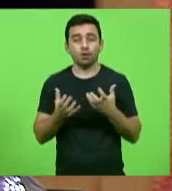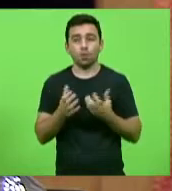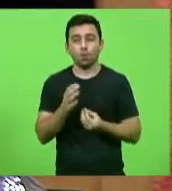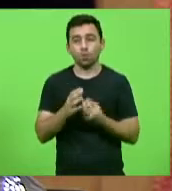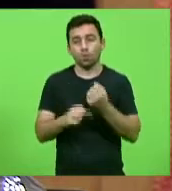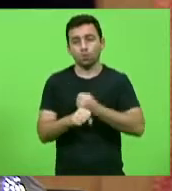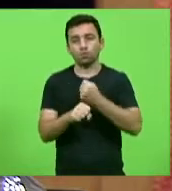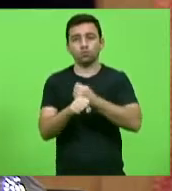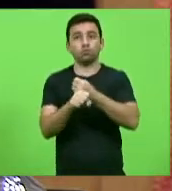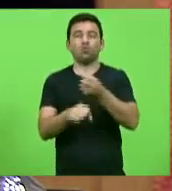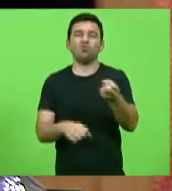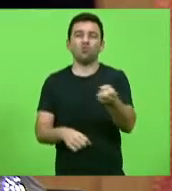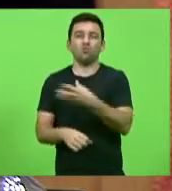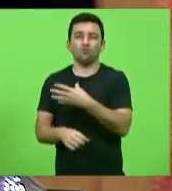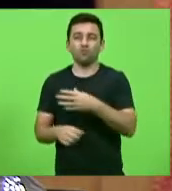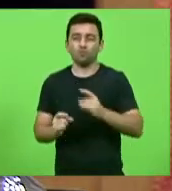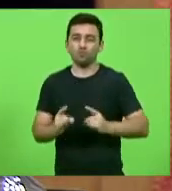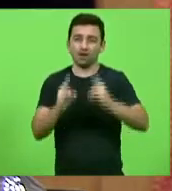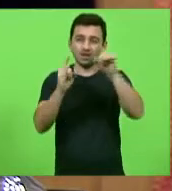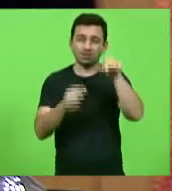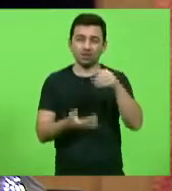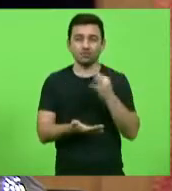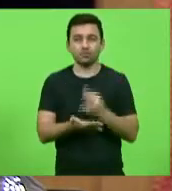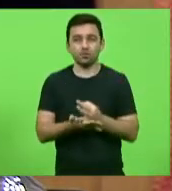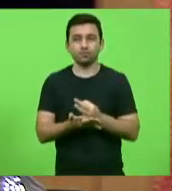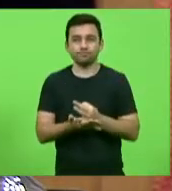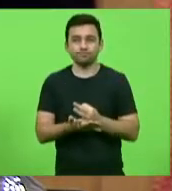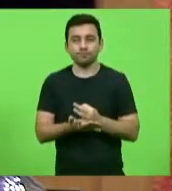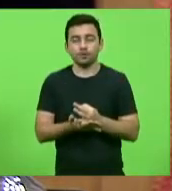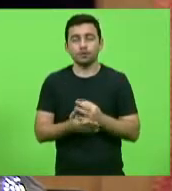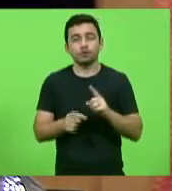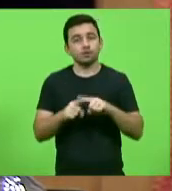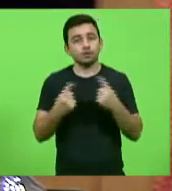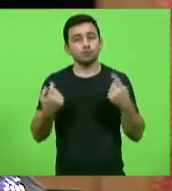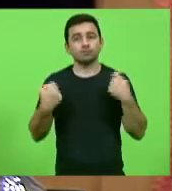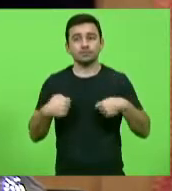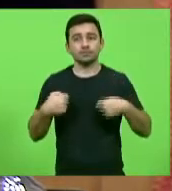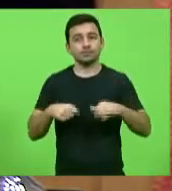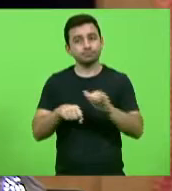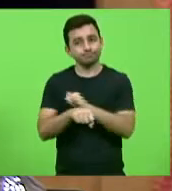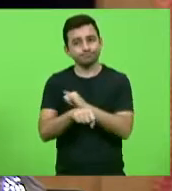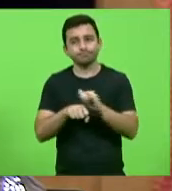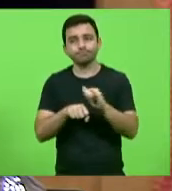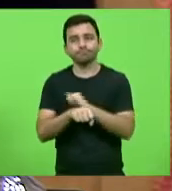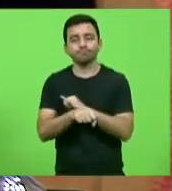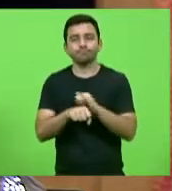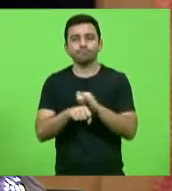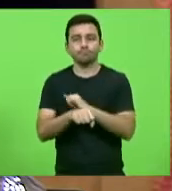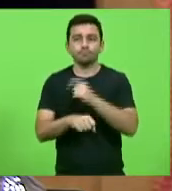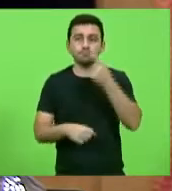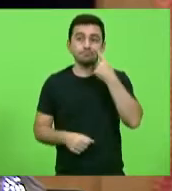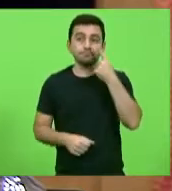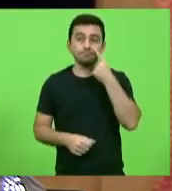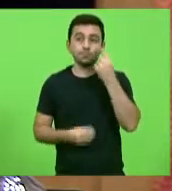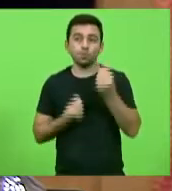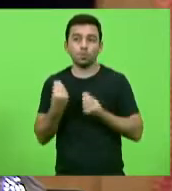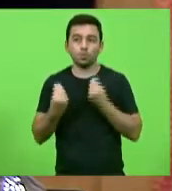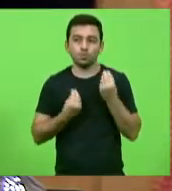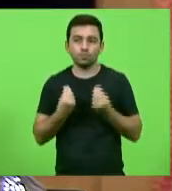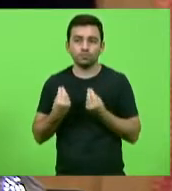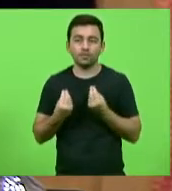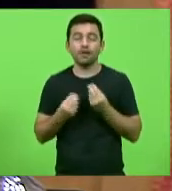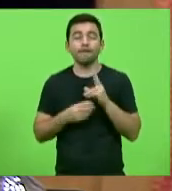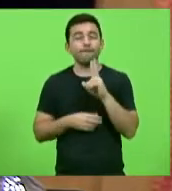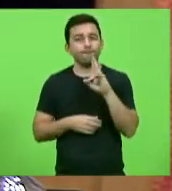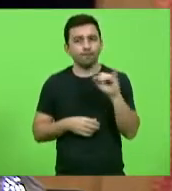prédio, uma nova delegacia em Timbó. Então, tem que se encontrar alternativa e a alternativa que deve